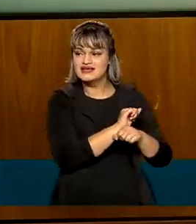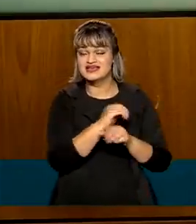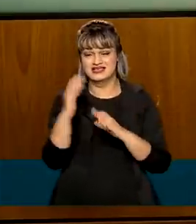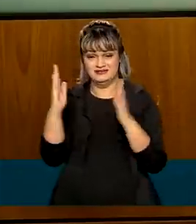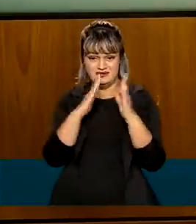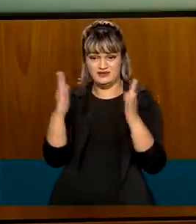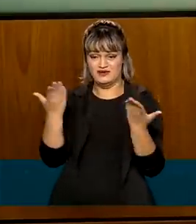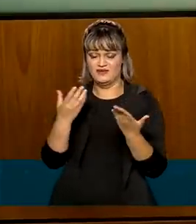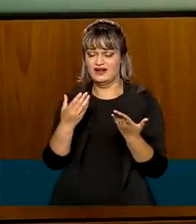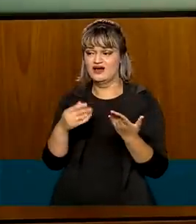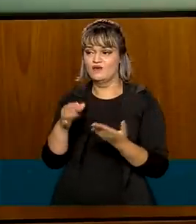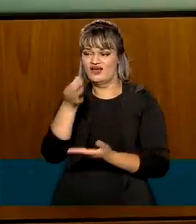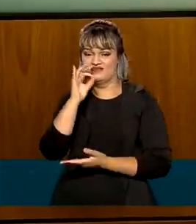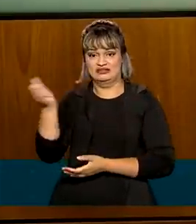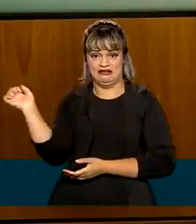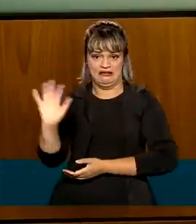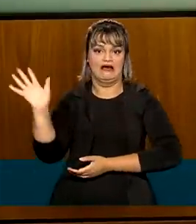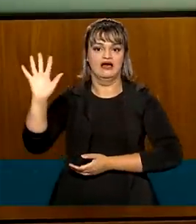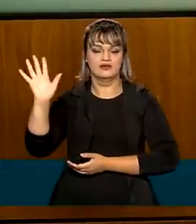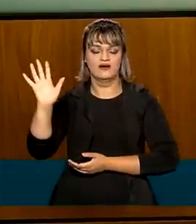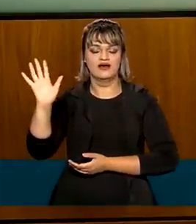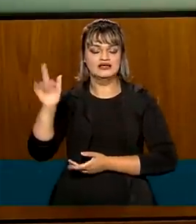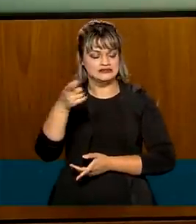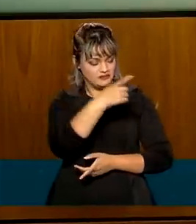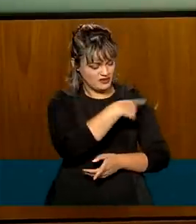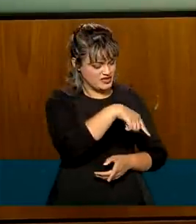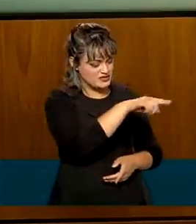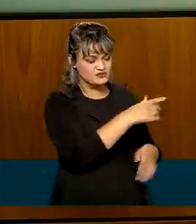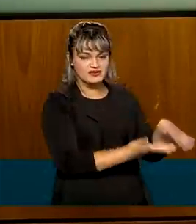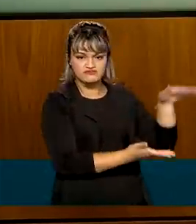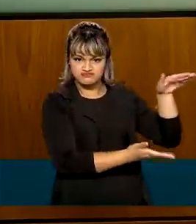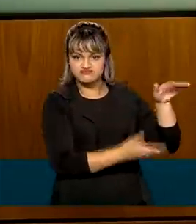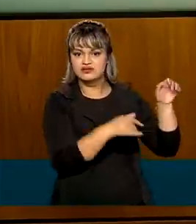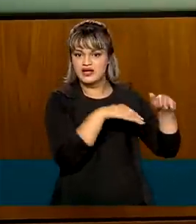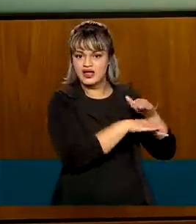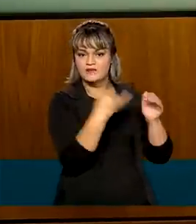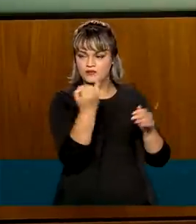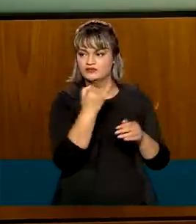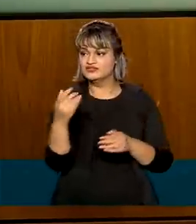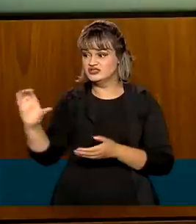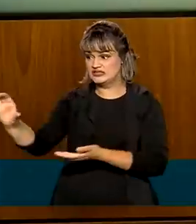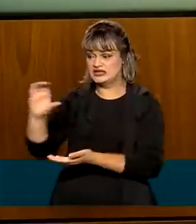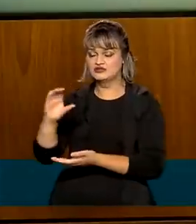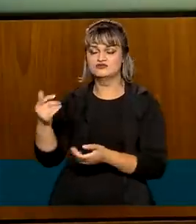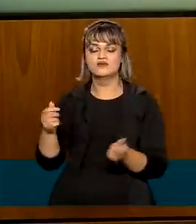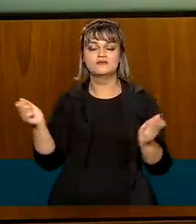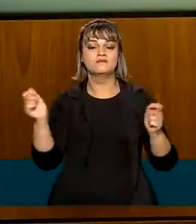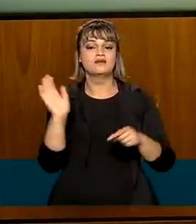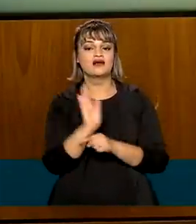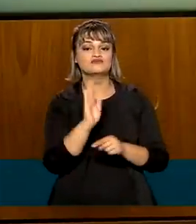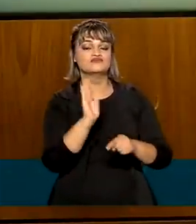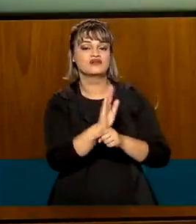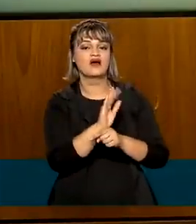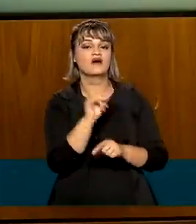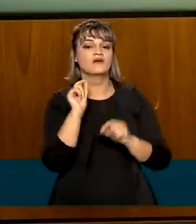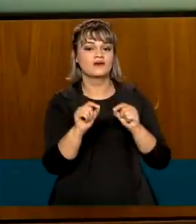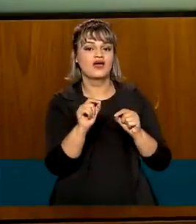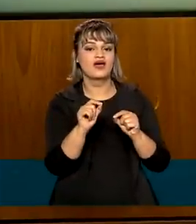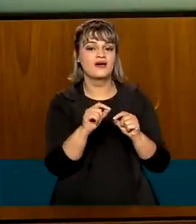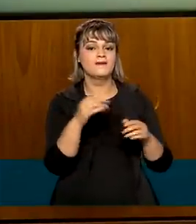altos no café, é importante termos essa linha de crédito, fazendo com que possa haver uma